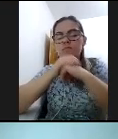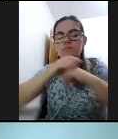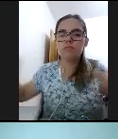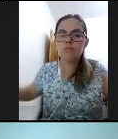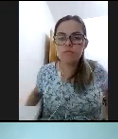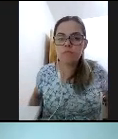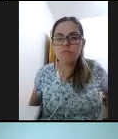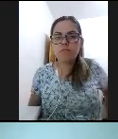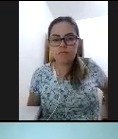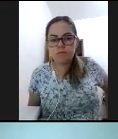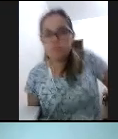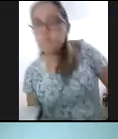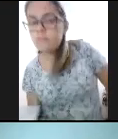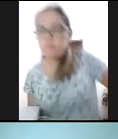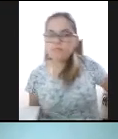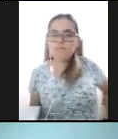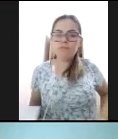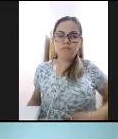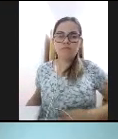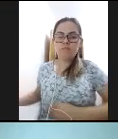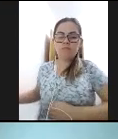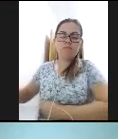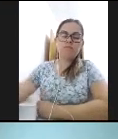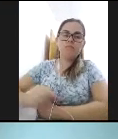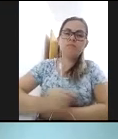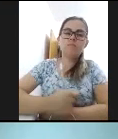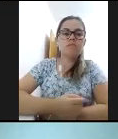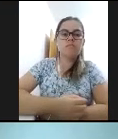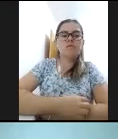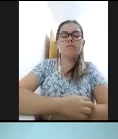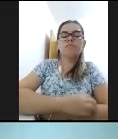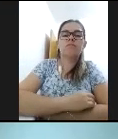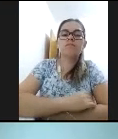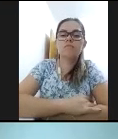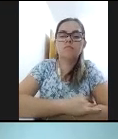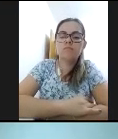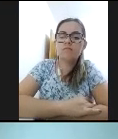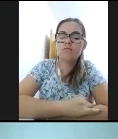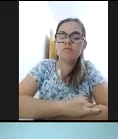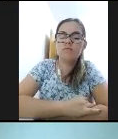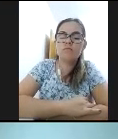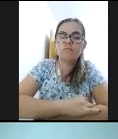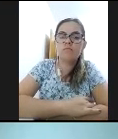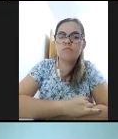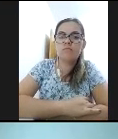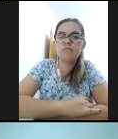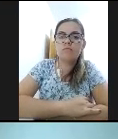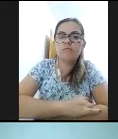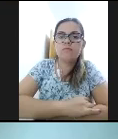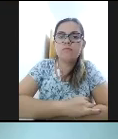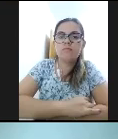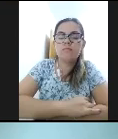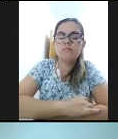aprofundar os assuntos que já estão no livro didático e, de repente, esses alunos